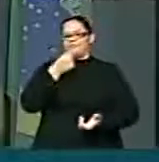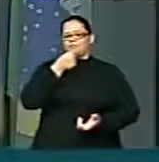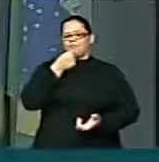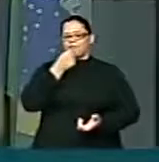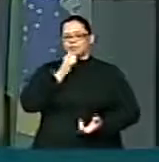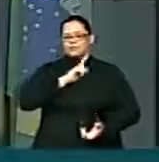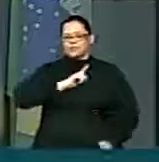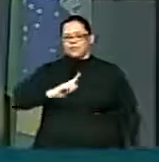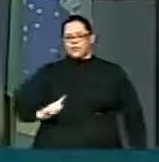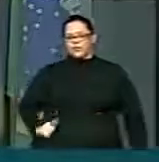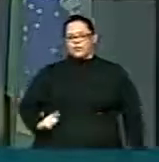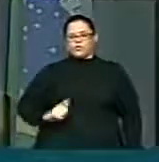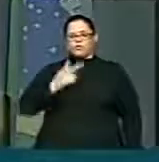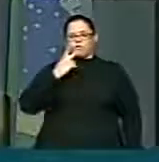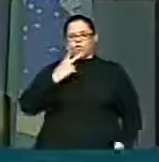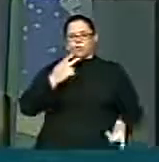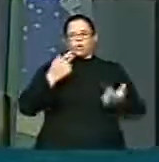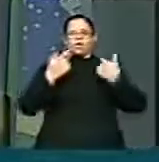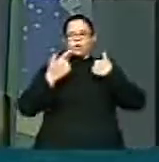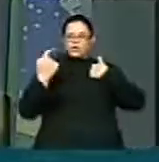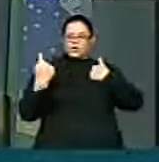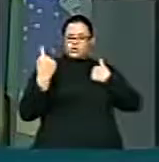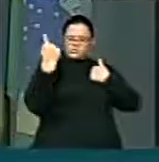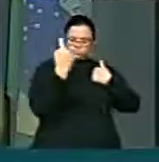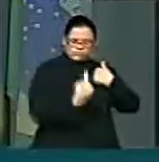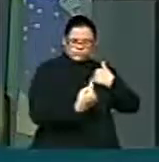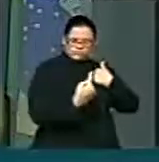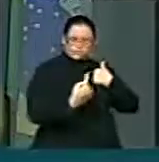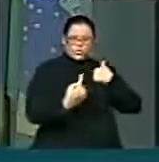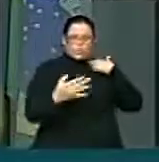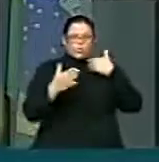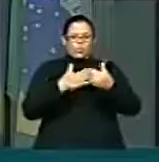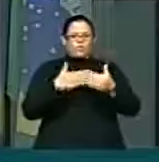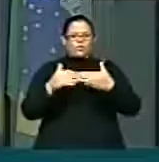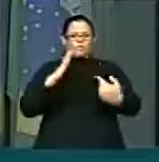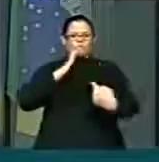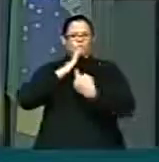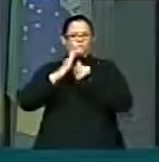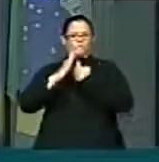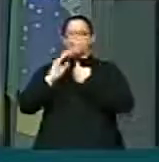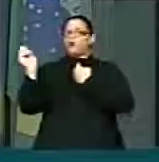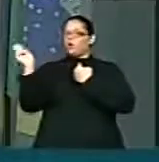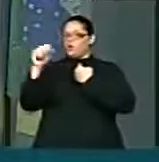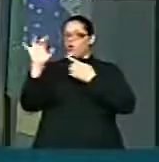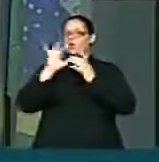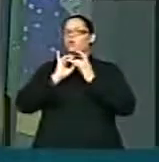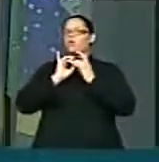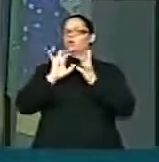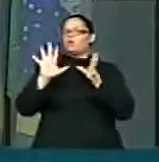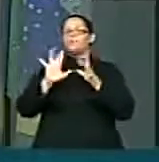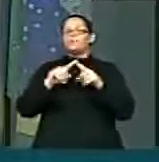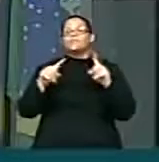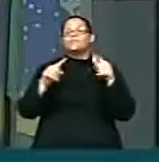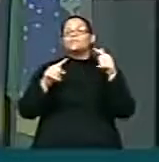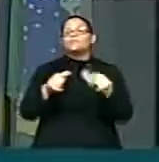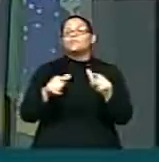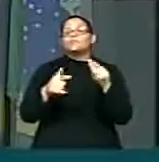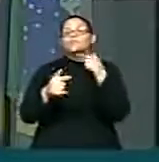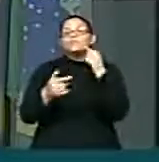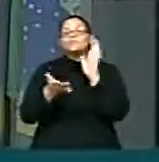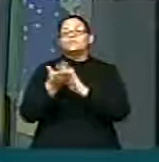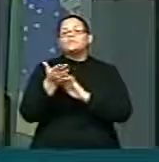à disposição para responder qualquer pergunta. E não tinham perguntas para serem feitas em relação